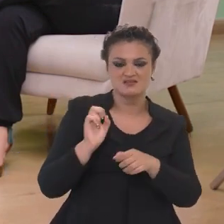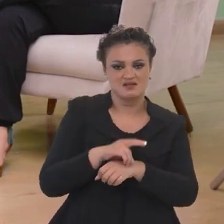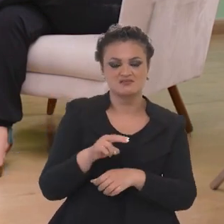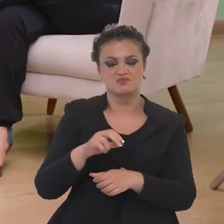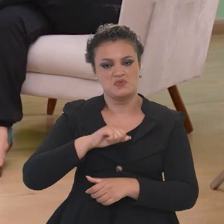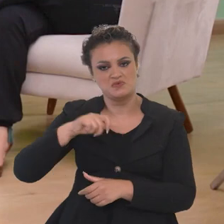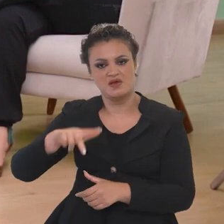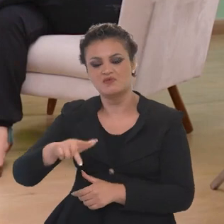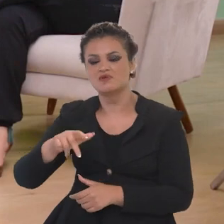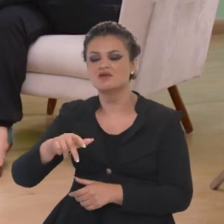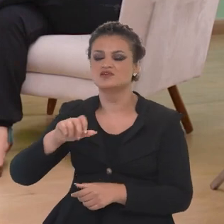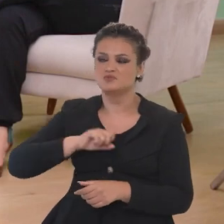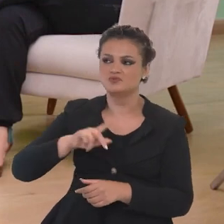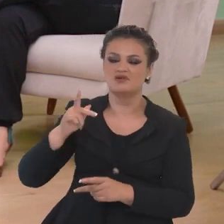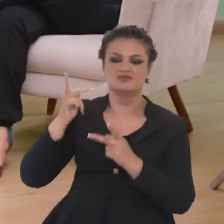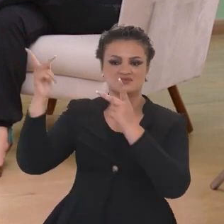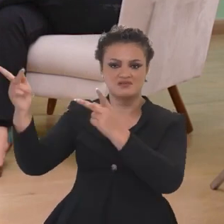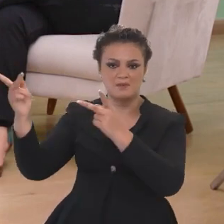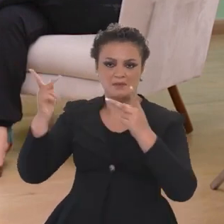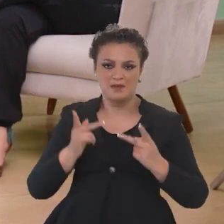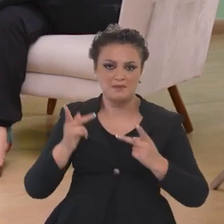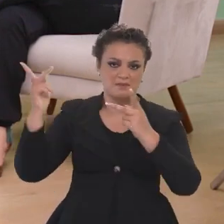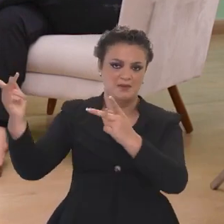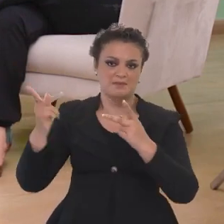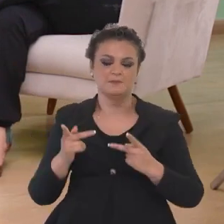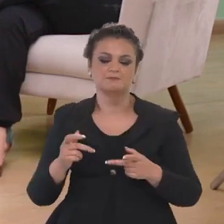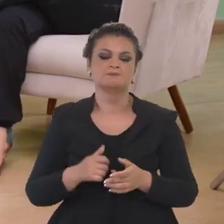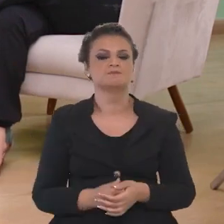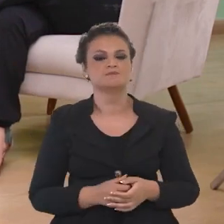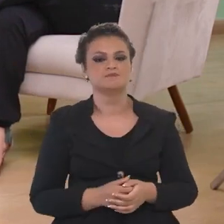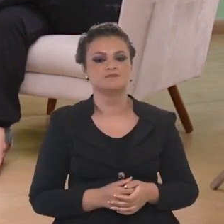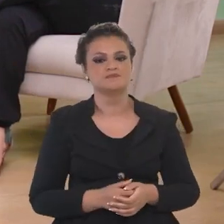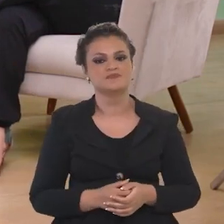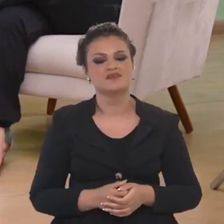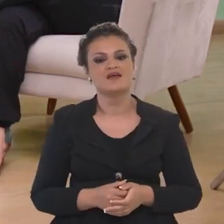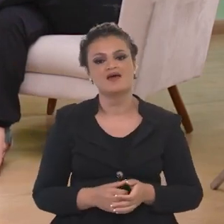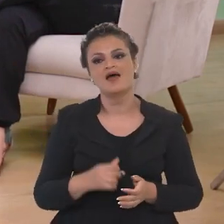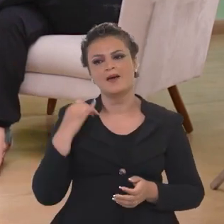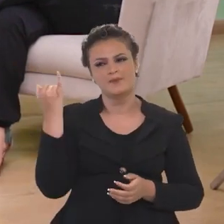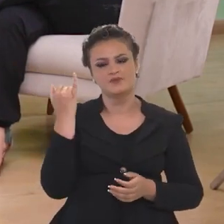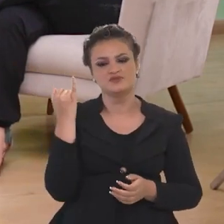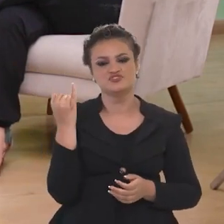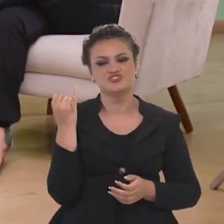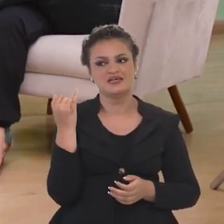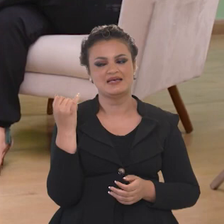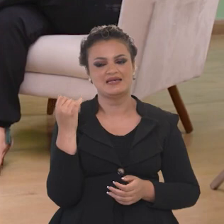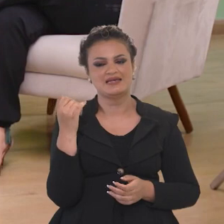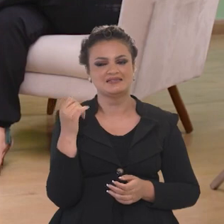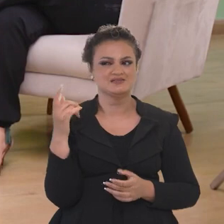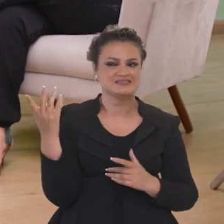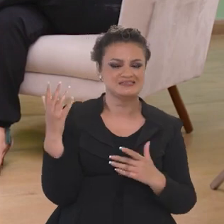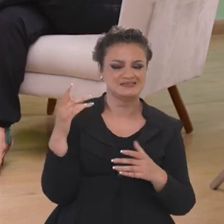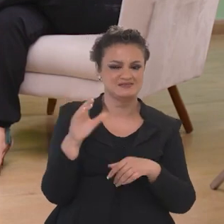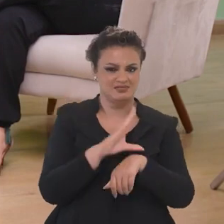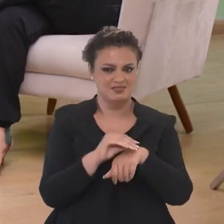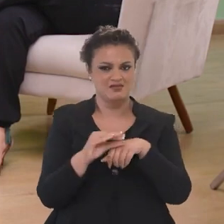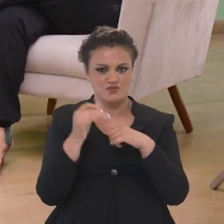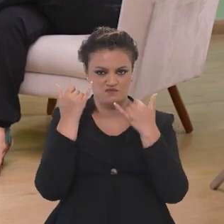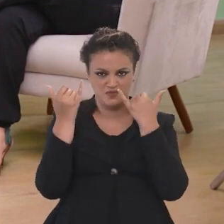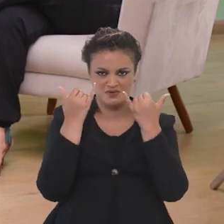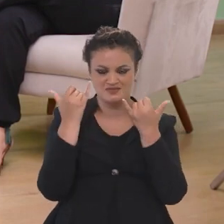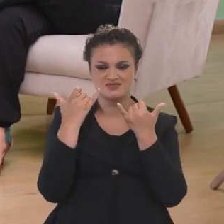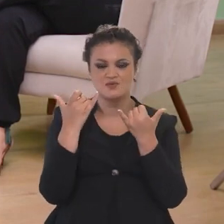para Portugal e de português que vem para o Brasil. É importante esse recorte